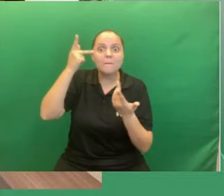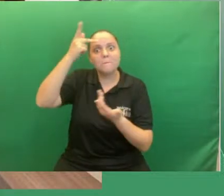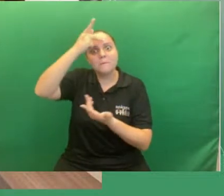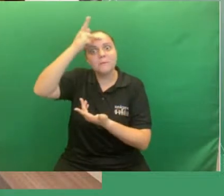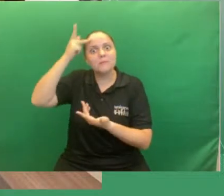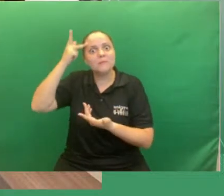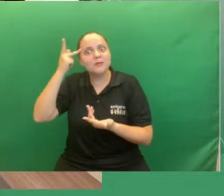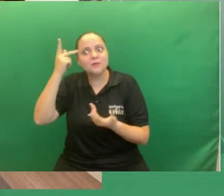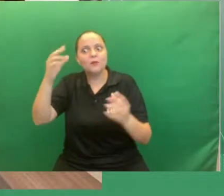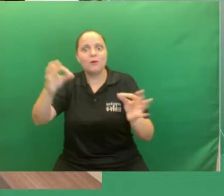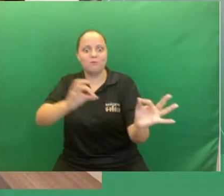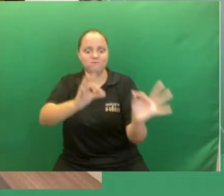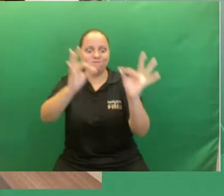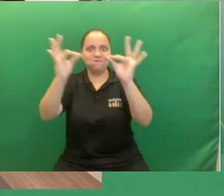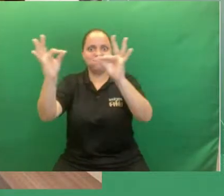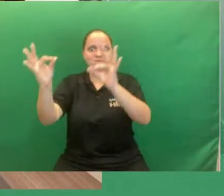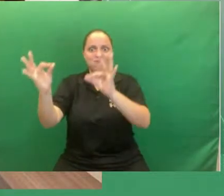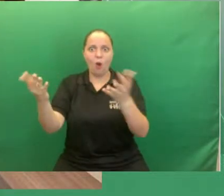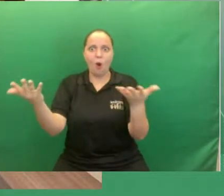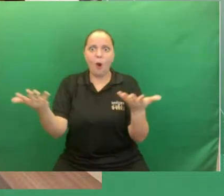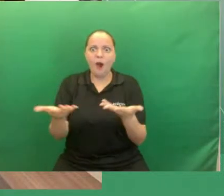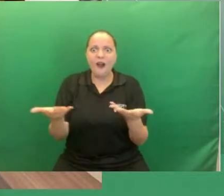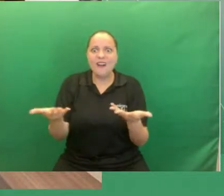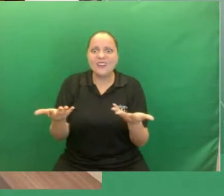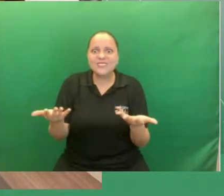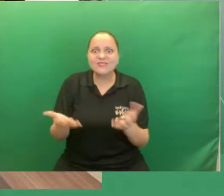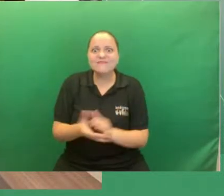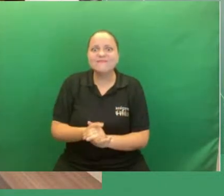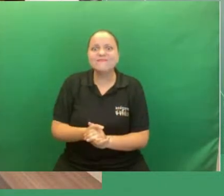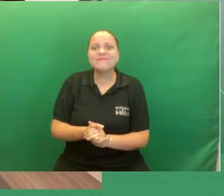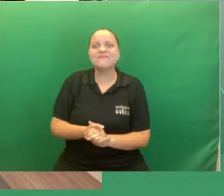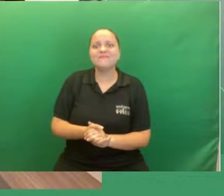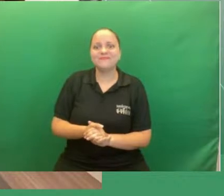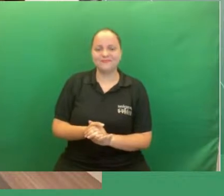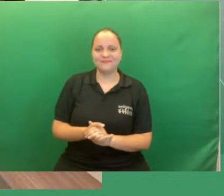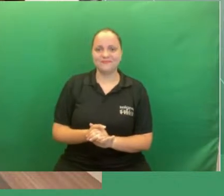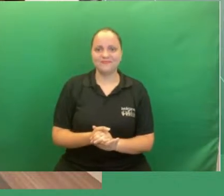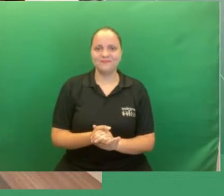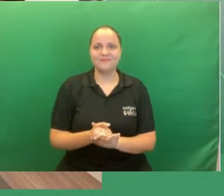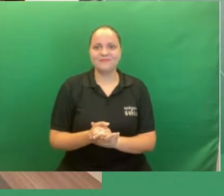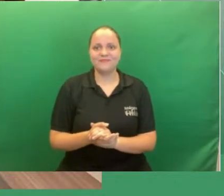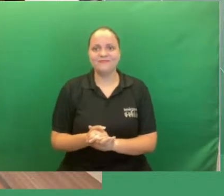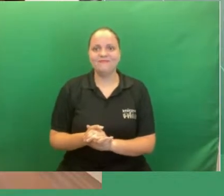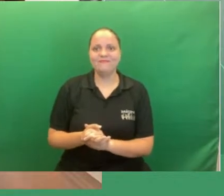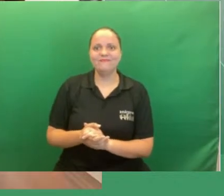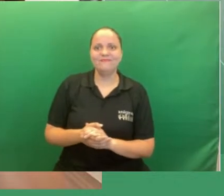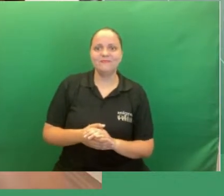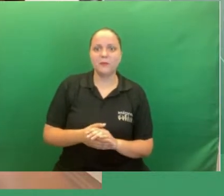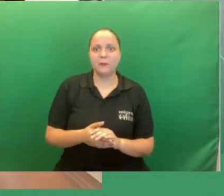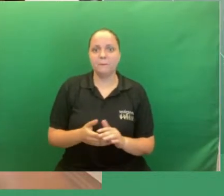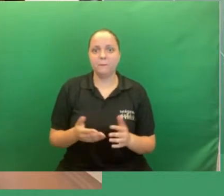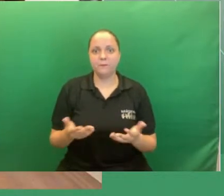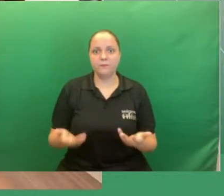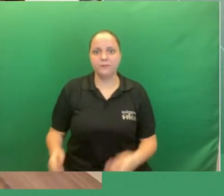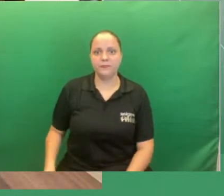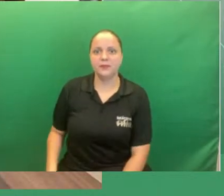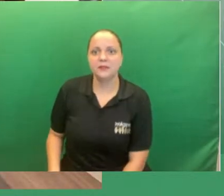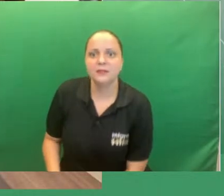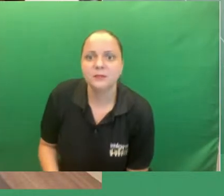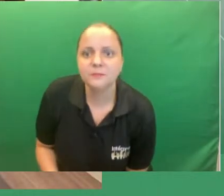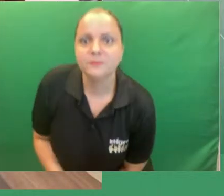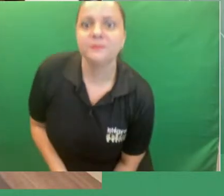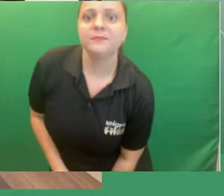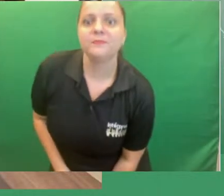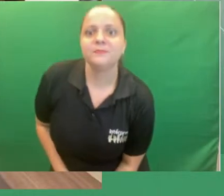nos prestigiando hoje. E, para dar sequência ao nosso evento, eu vou chamar agora a